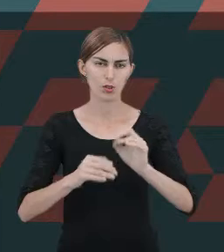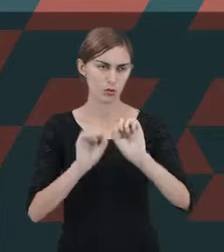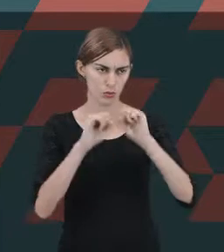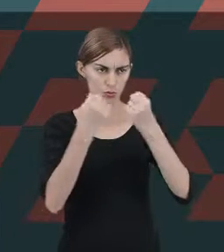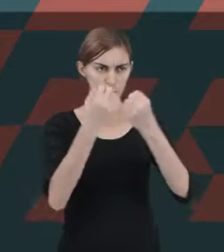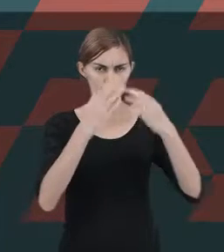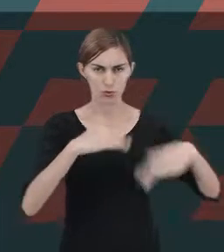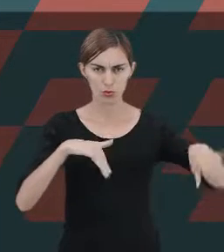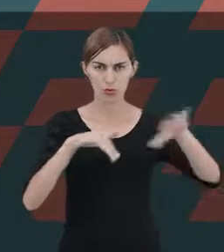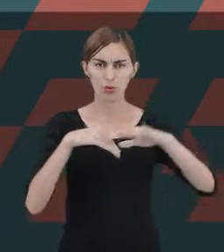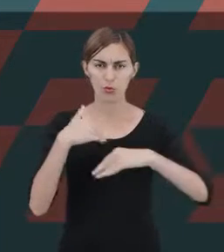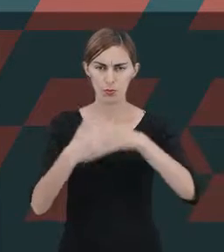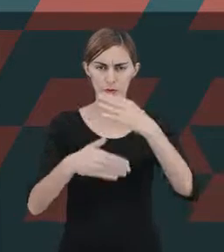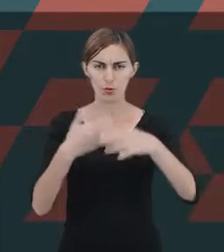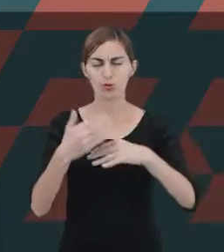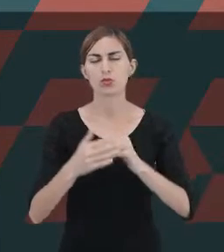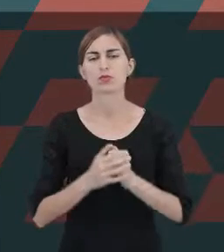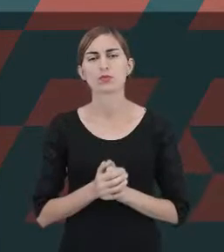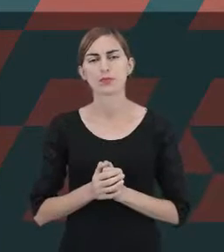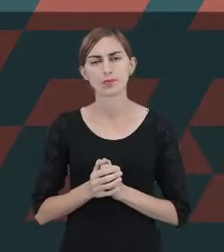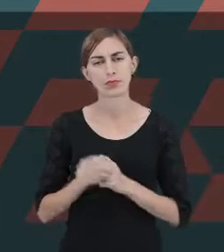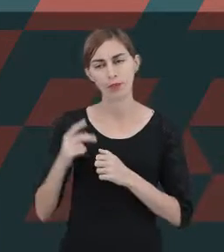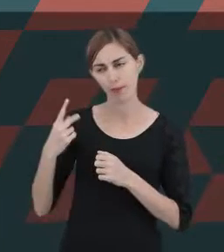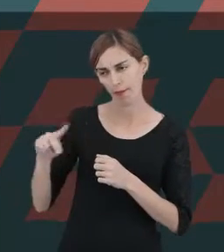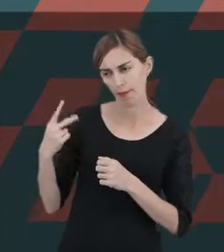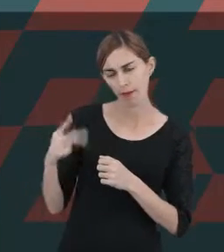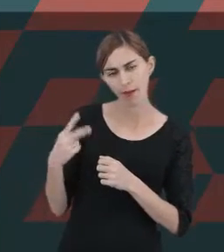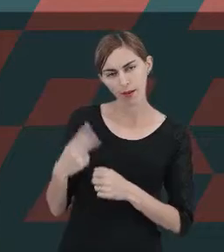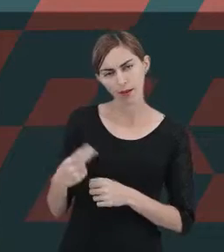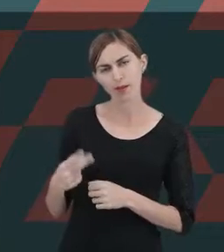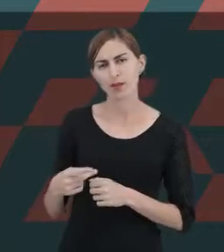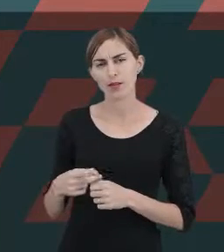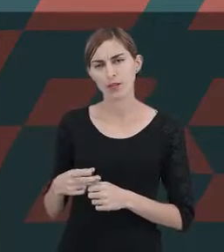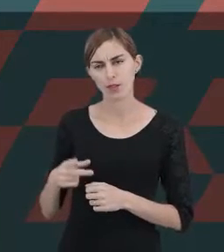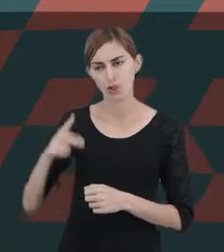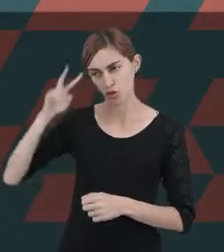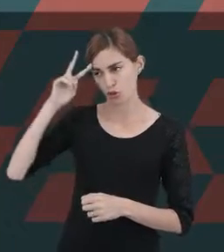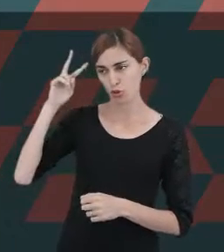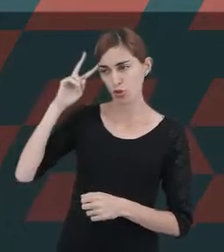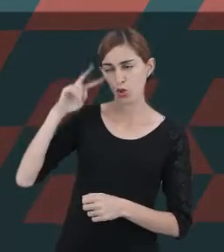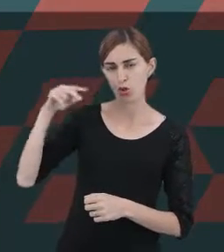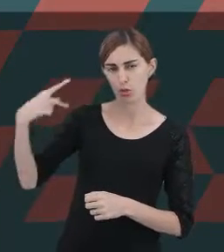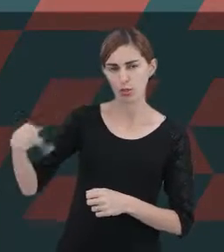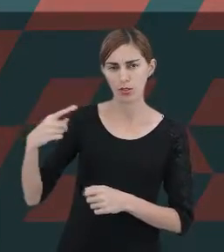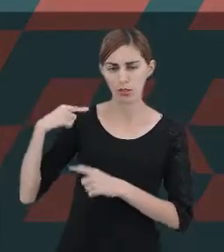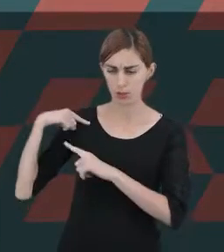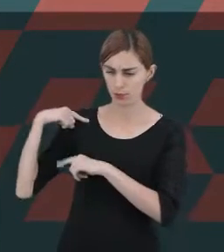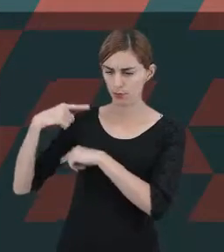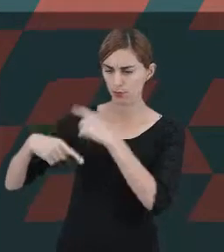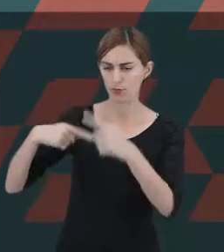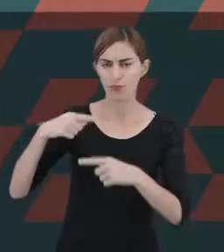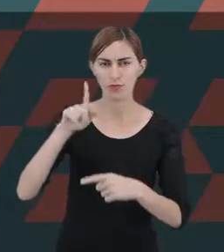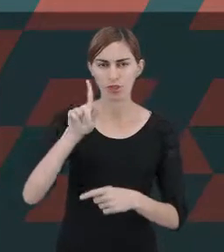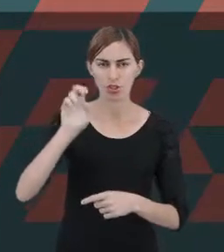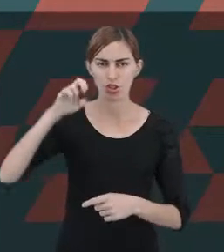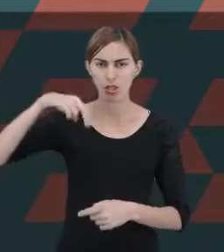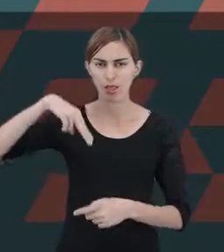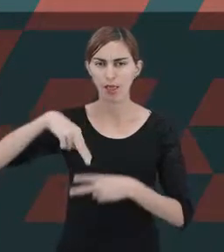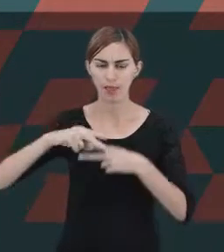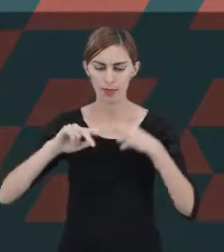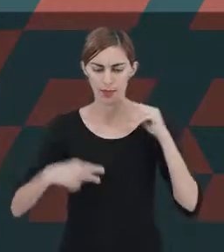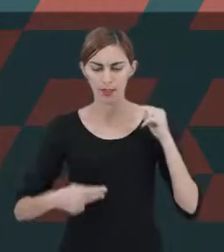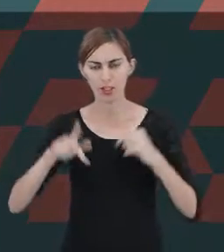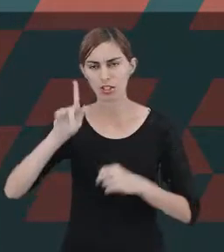processo ativo ao desenvolvimento, ele traz em sua história uma carga genética e hereditária, que nós